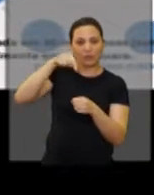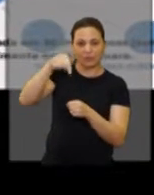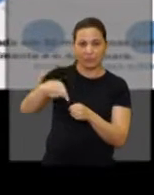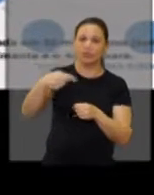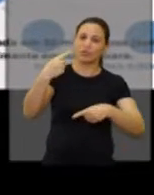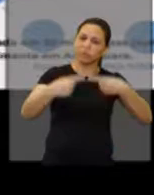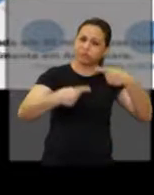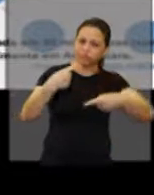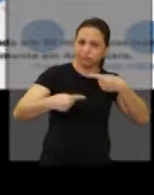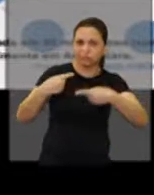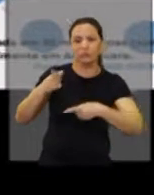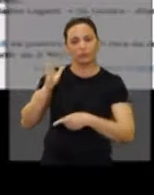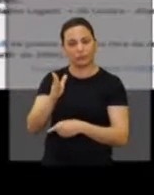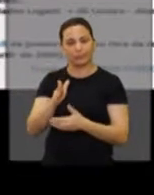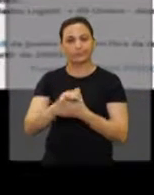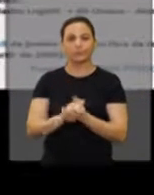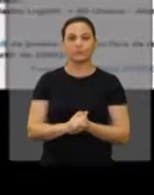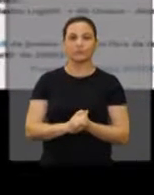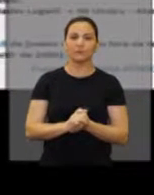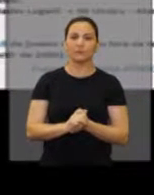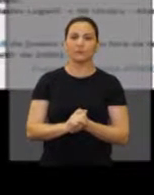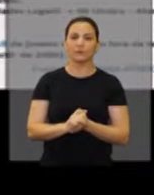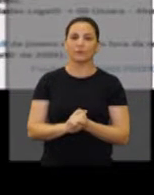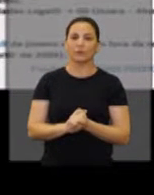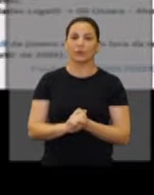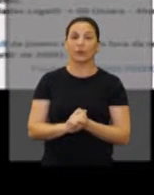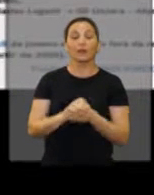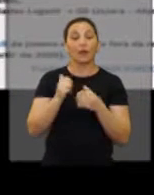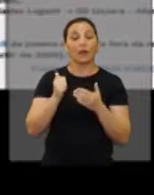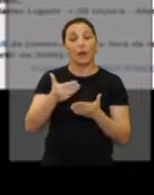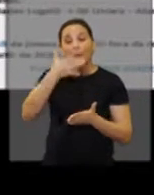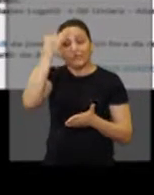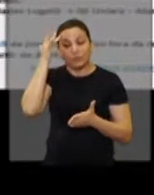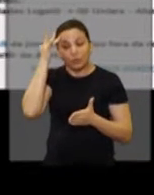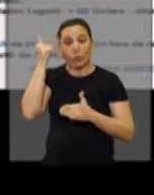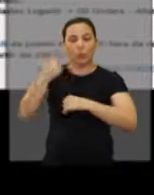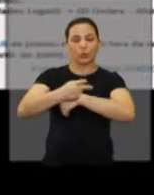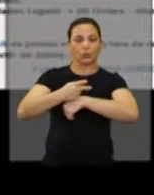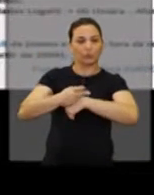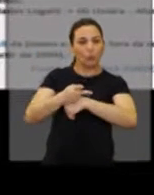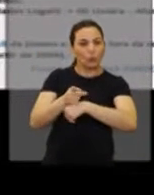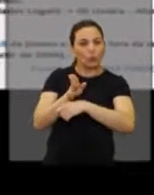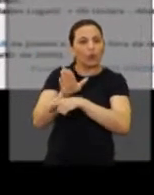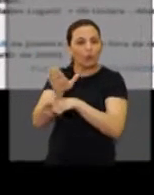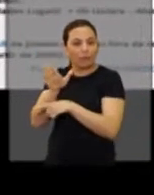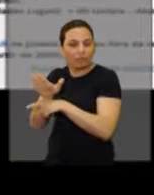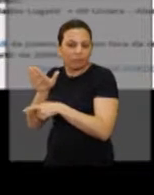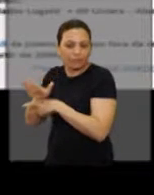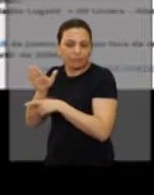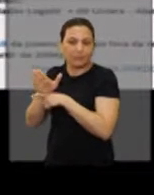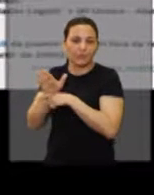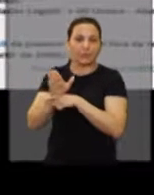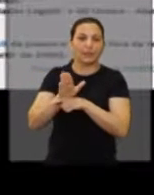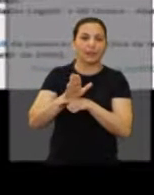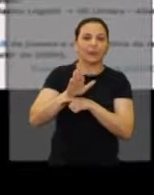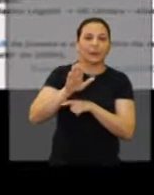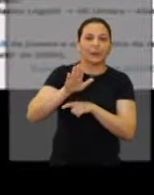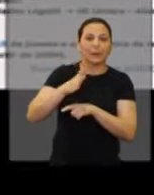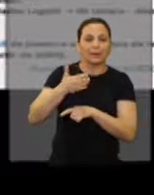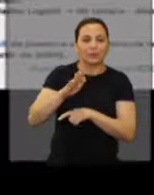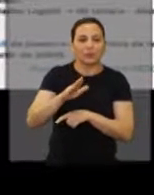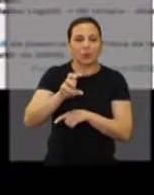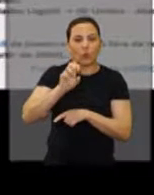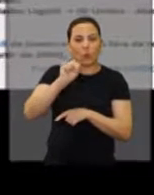já foi bastante debatida. A nossa demanda é em torno